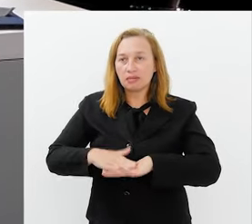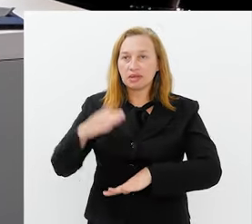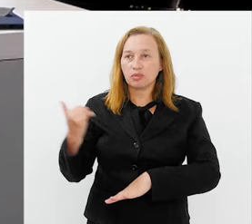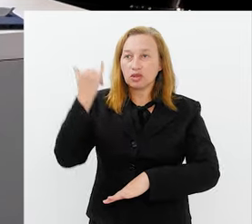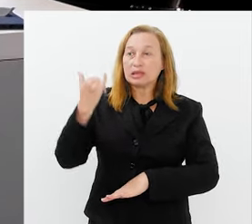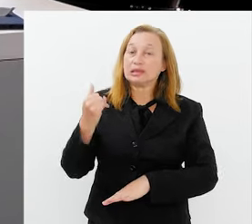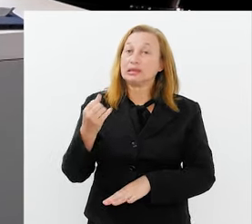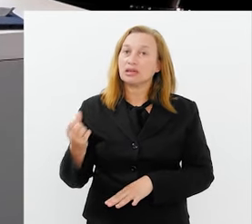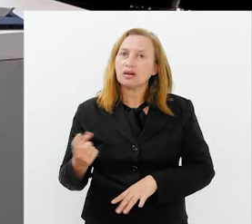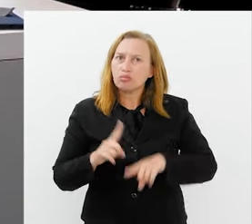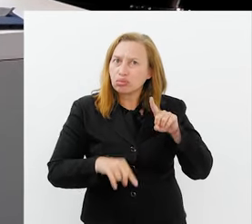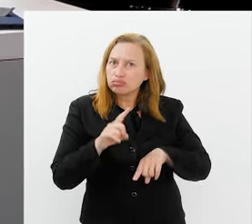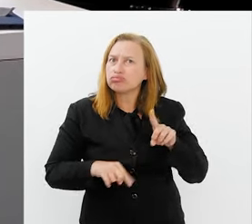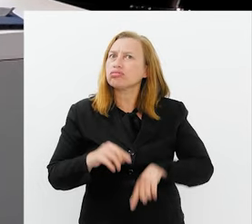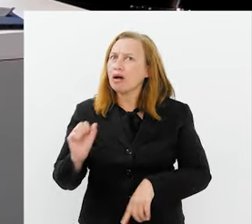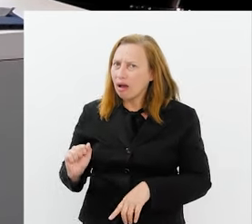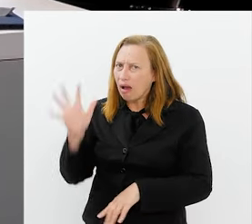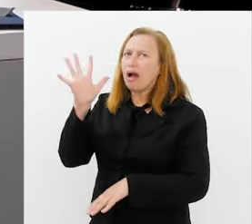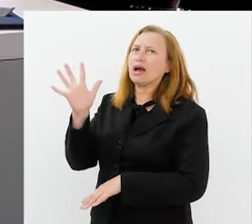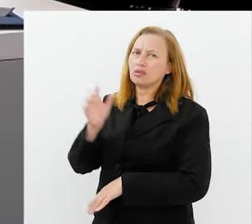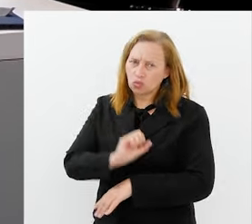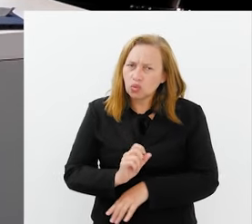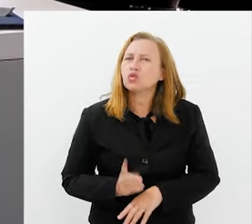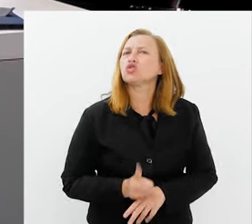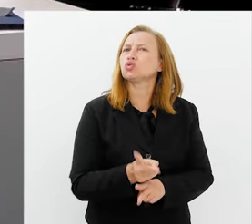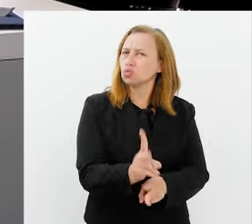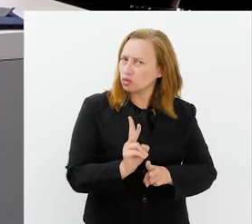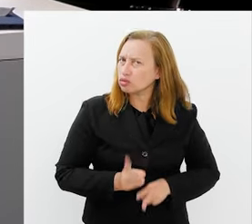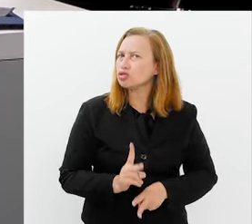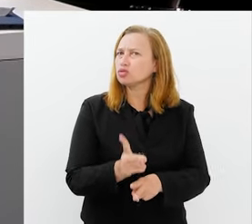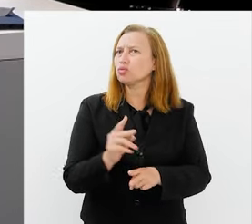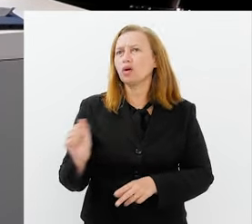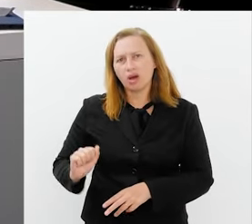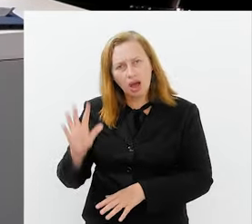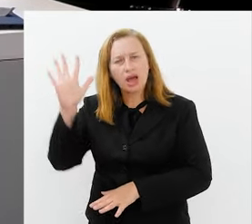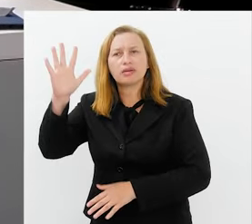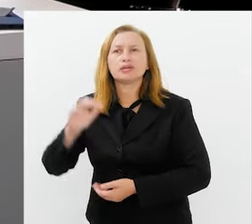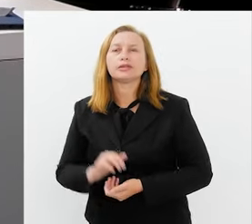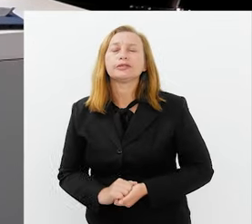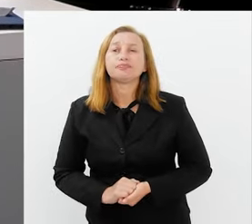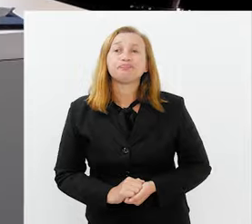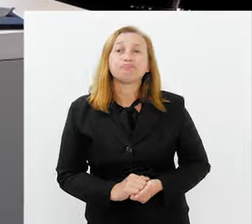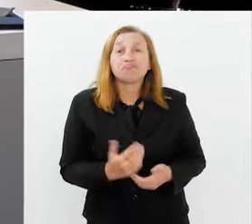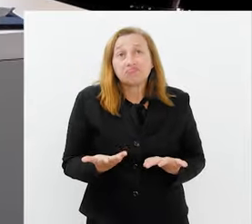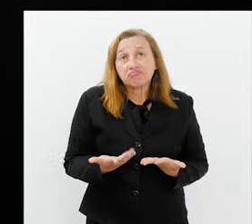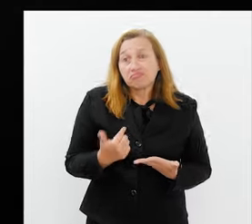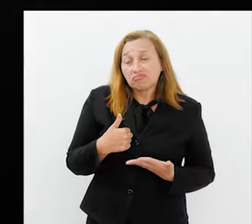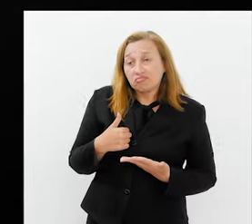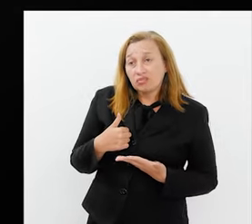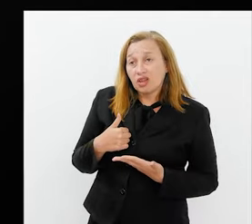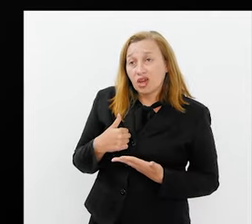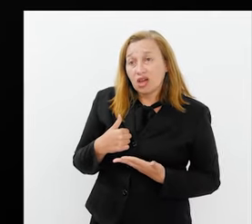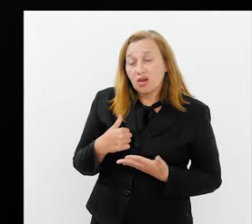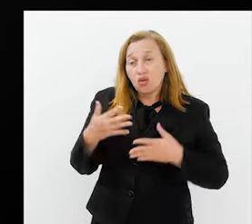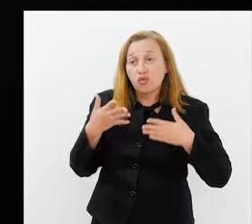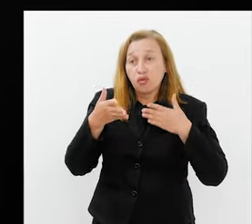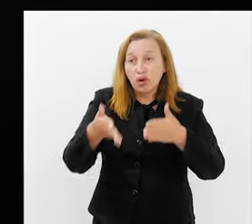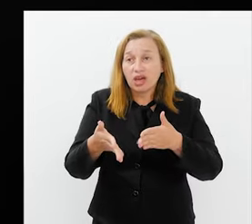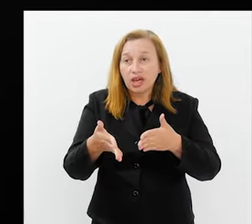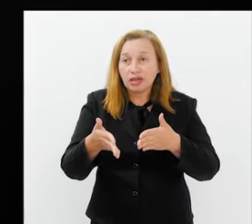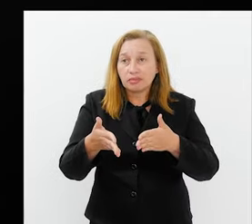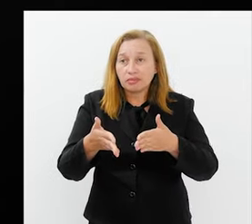produtos caríssimos. Sim, continuam sendo. É mesmo? Continuam sendo. Eu me especializei